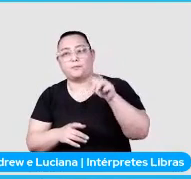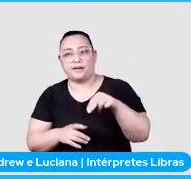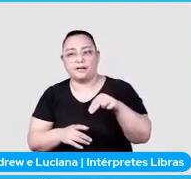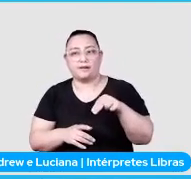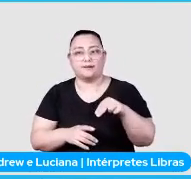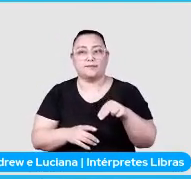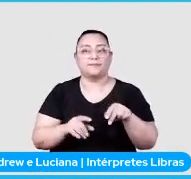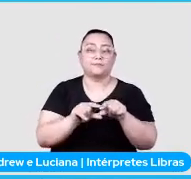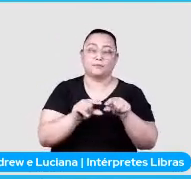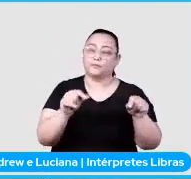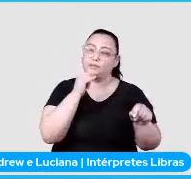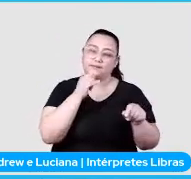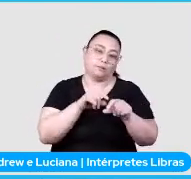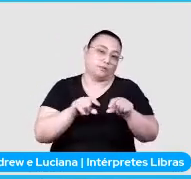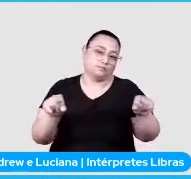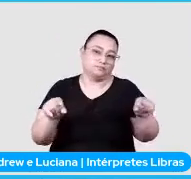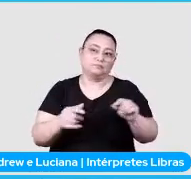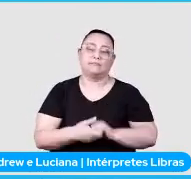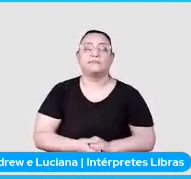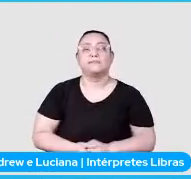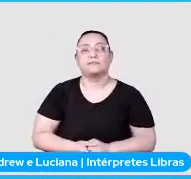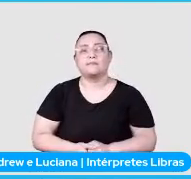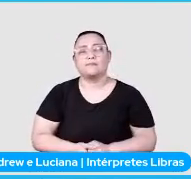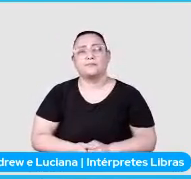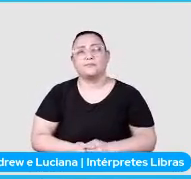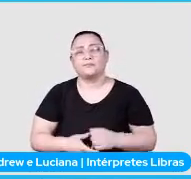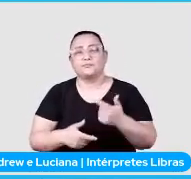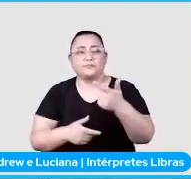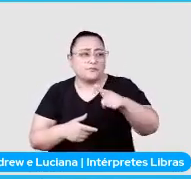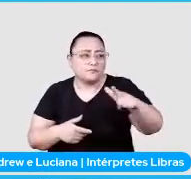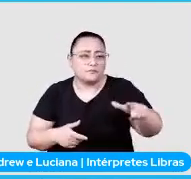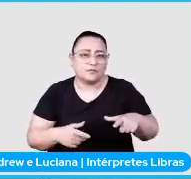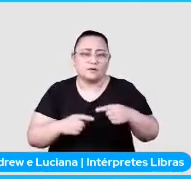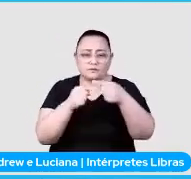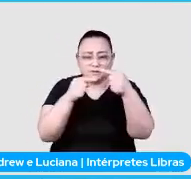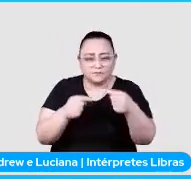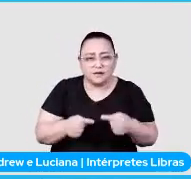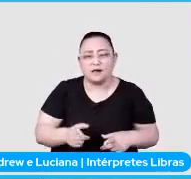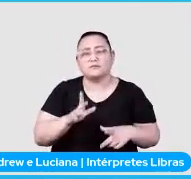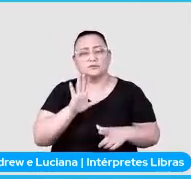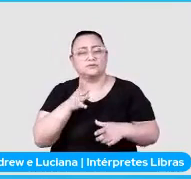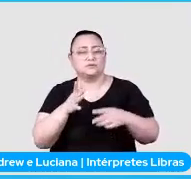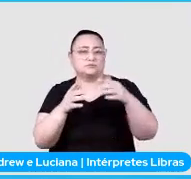por exemplo. Essas outras variáveis eu já tinha definido anteriormente.